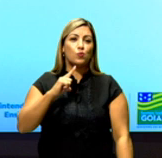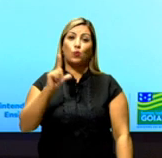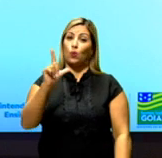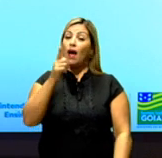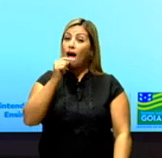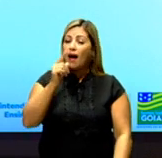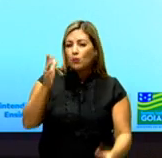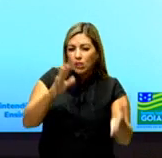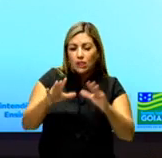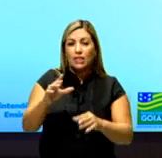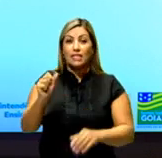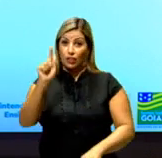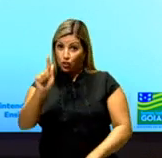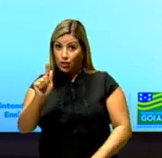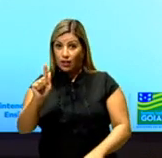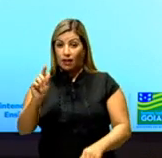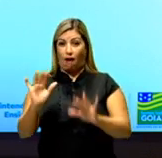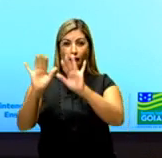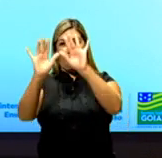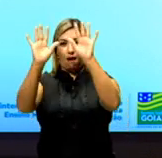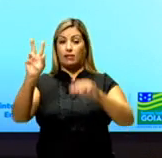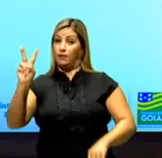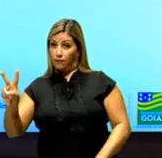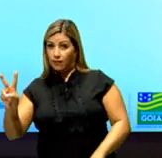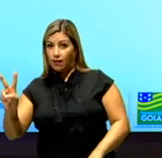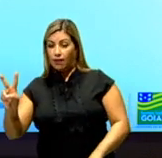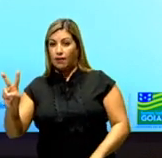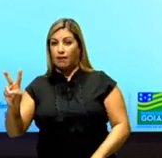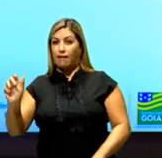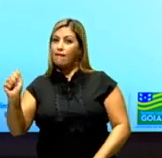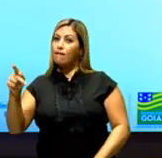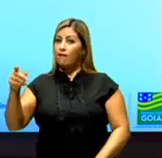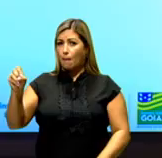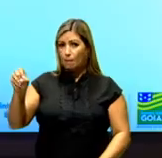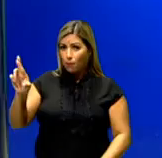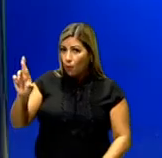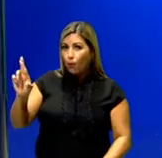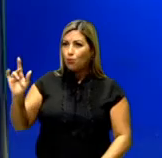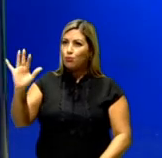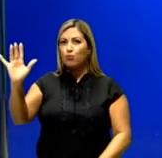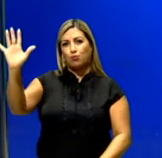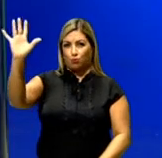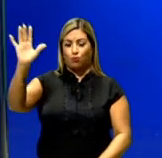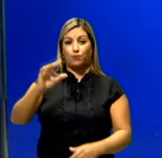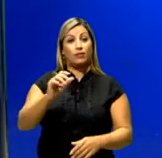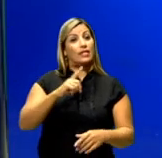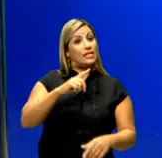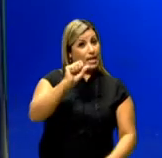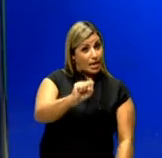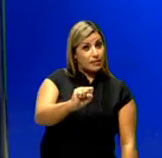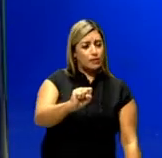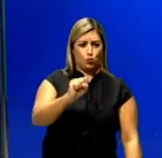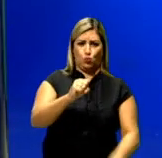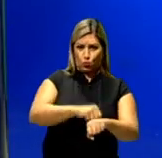aparece um G, gasoso. Se aparece um V, como está aqui na água, é vapor. Se aparece um S,